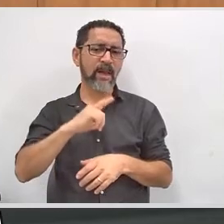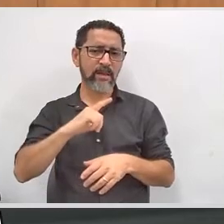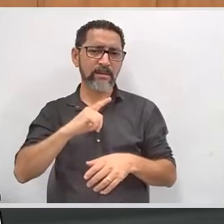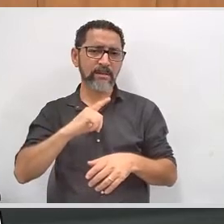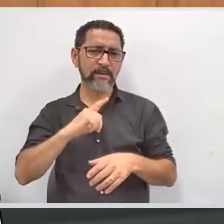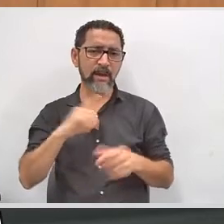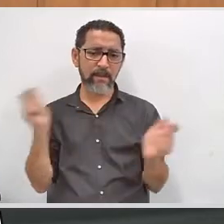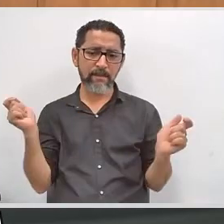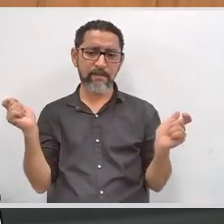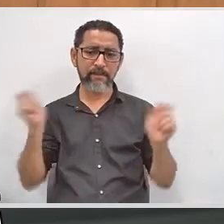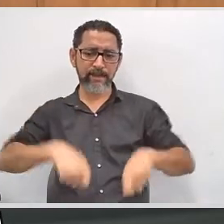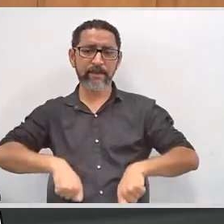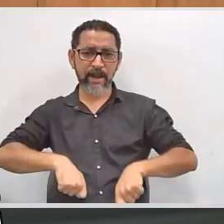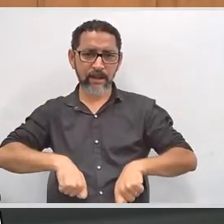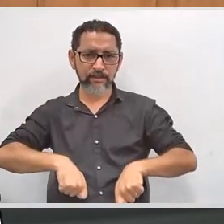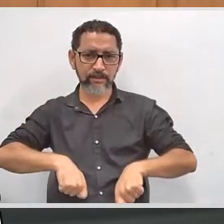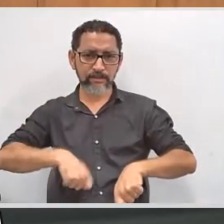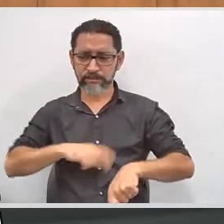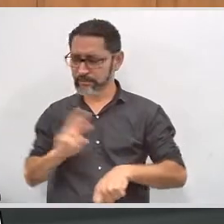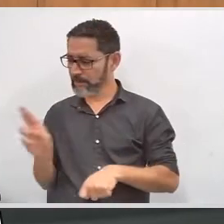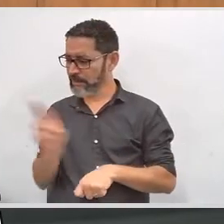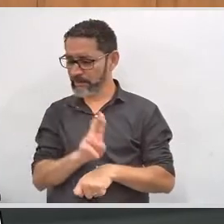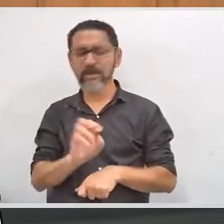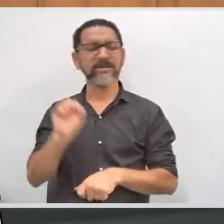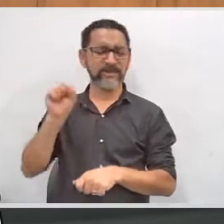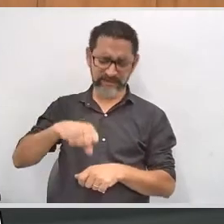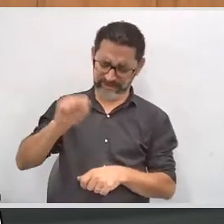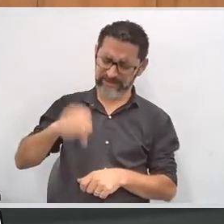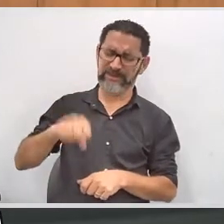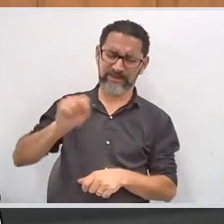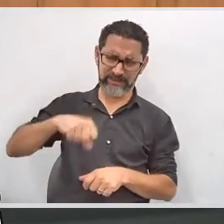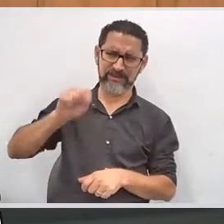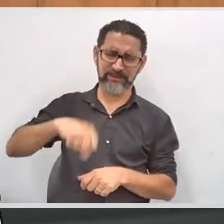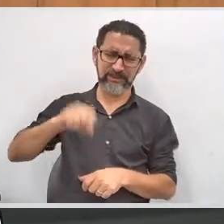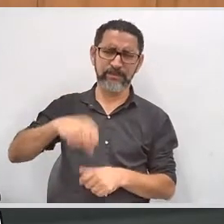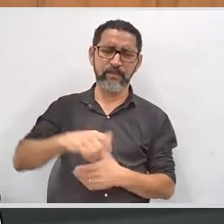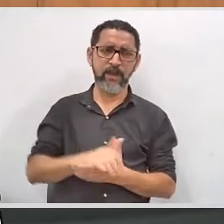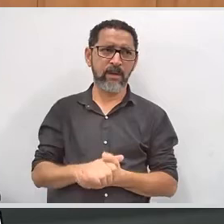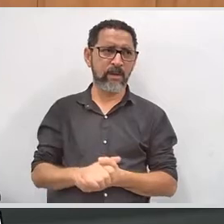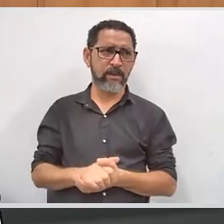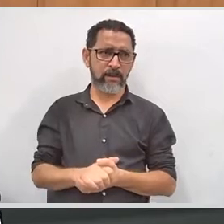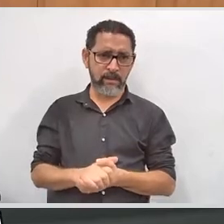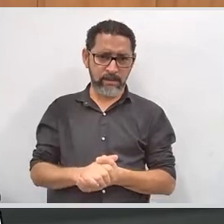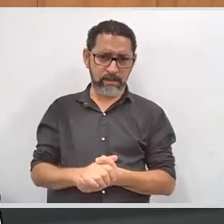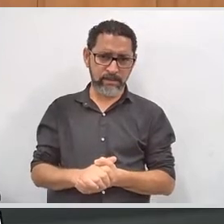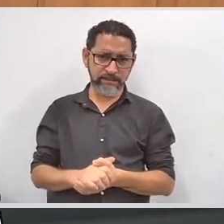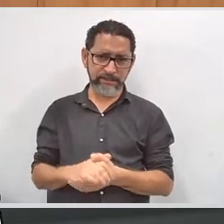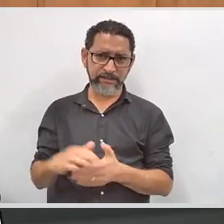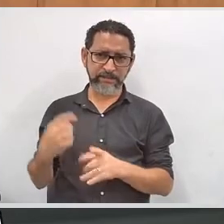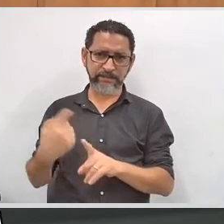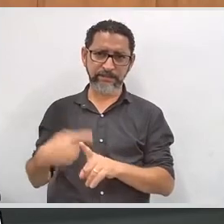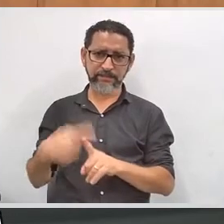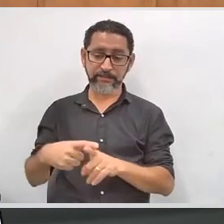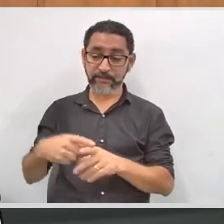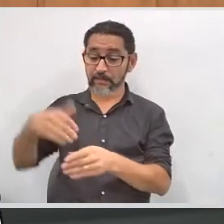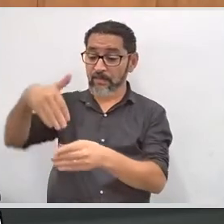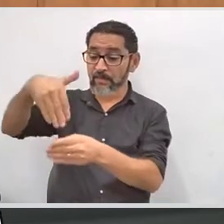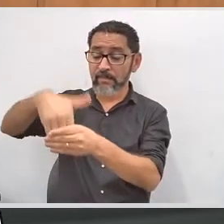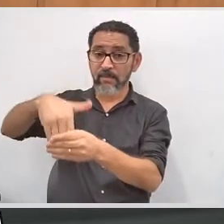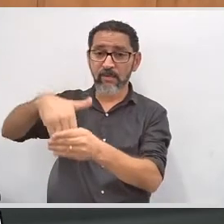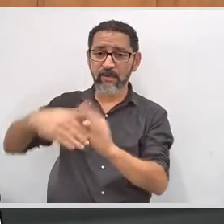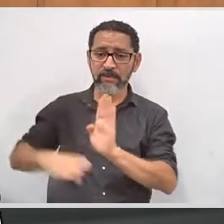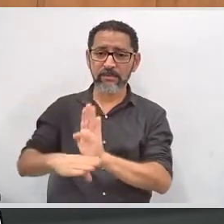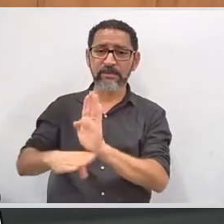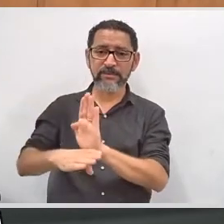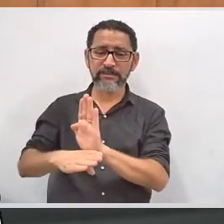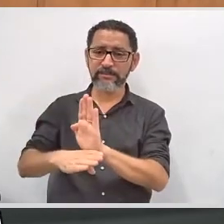acontecendo em decorrência desta campanha? Sim, sim, sem dúvida. O voto assistido, na verdade, não é uma novidade. Ele já é